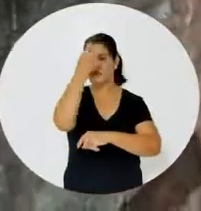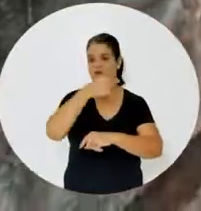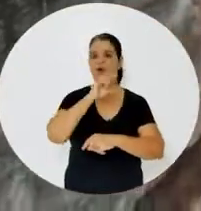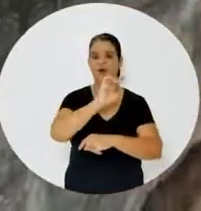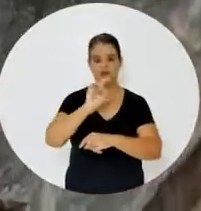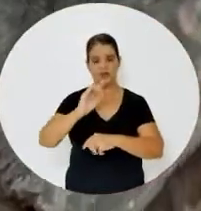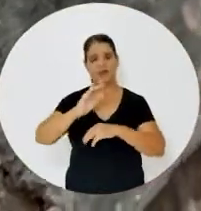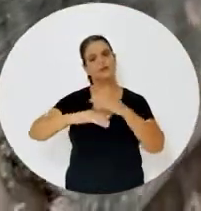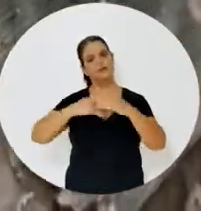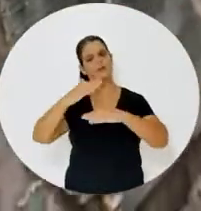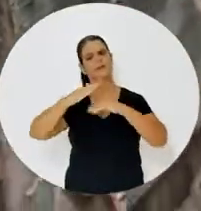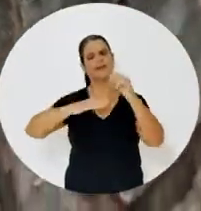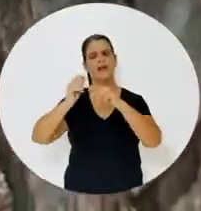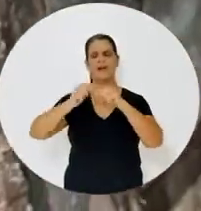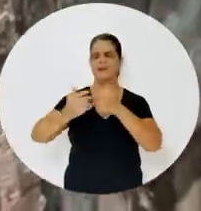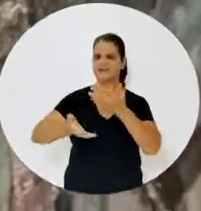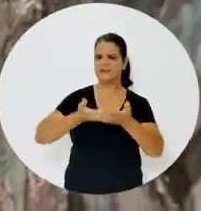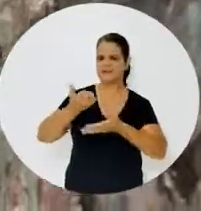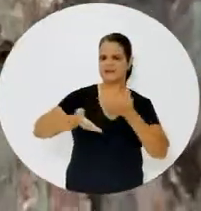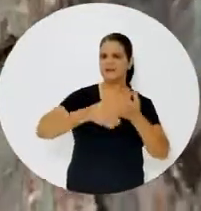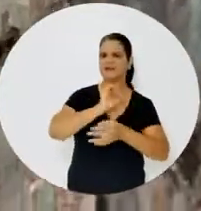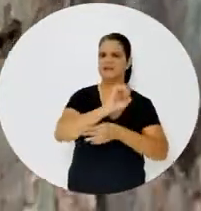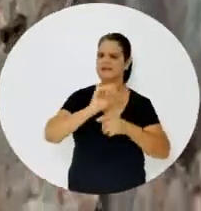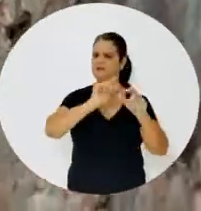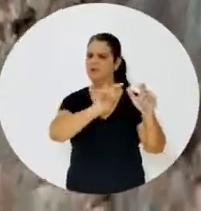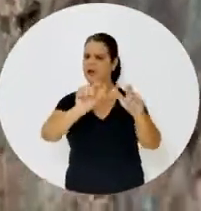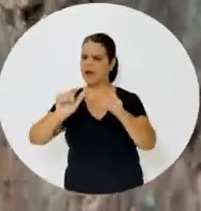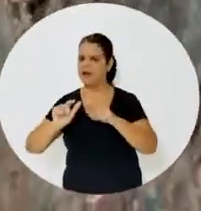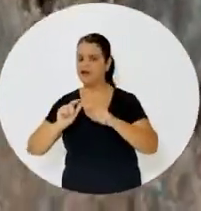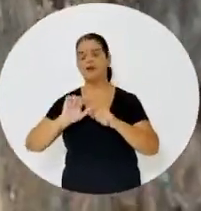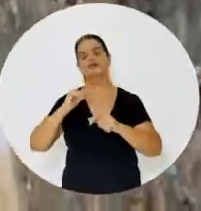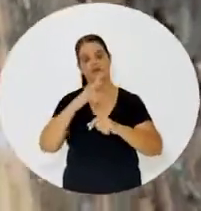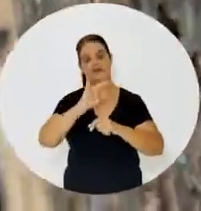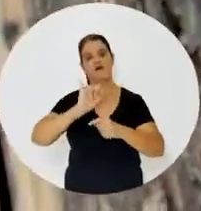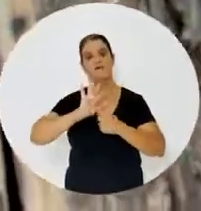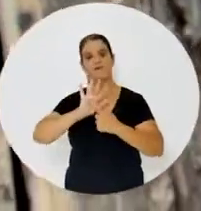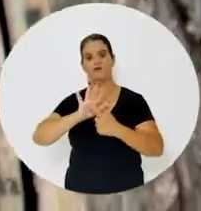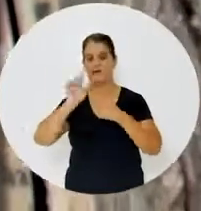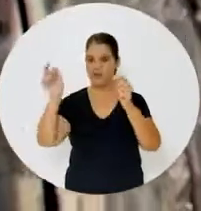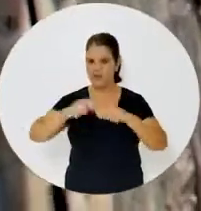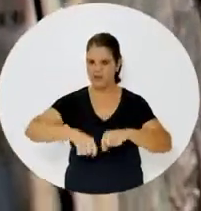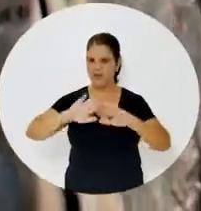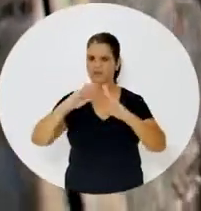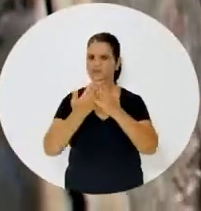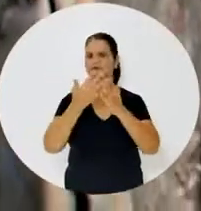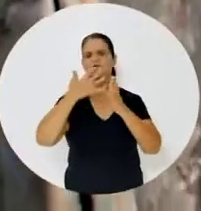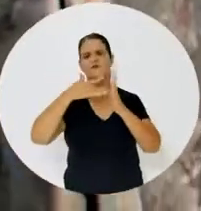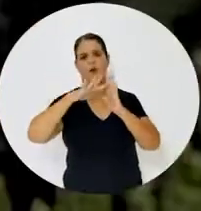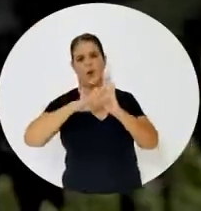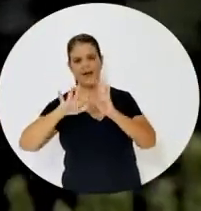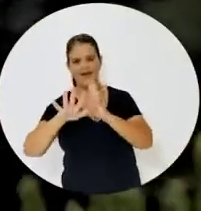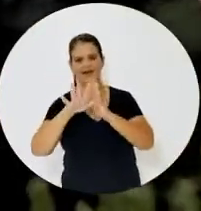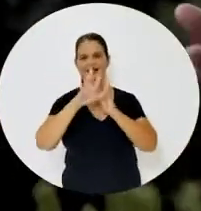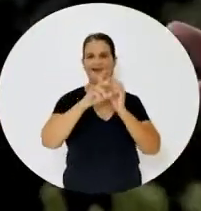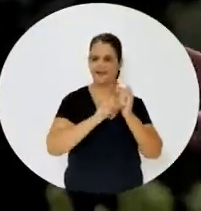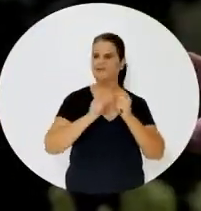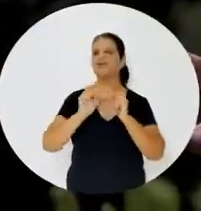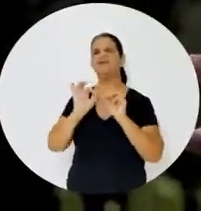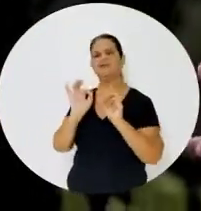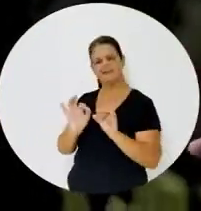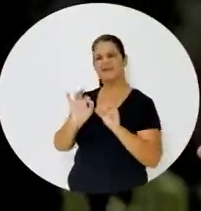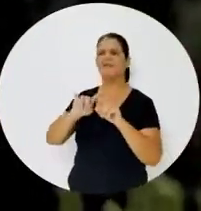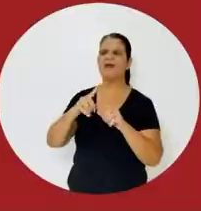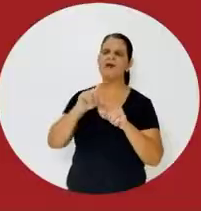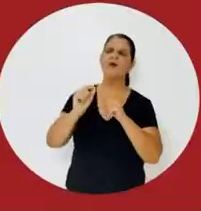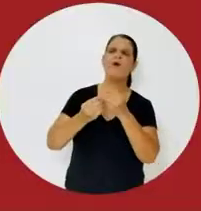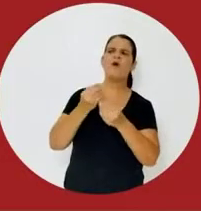cada um, pra aumentar a capacidade de atendimento de cada unidade. A gente vai mostrar que é possível zerar a fila da creche. Tá, mas ela vai fazer